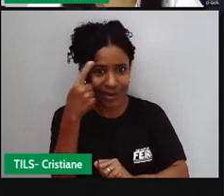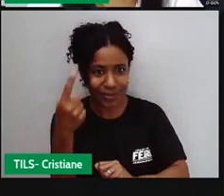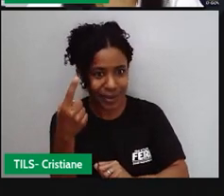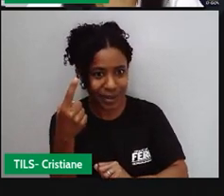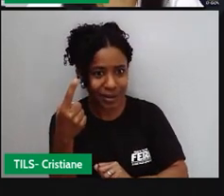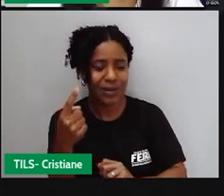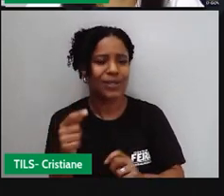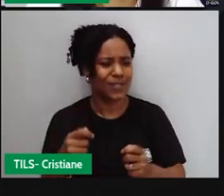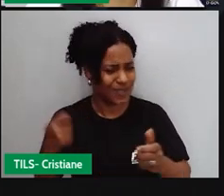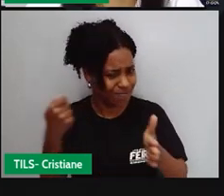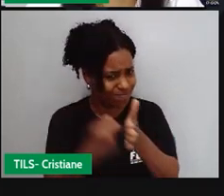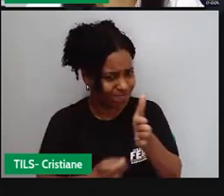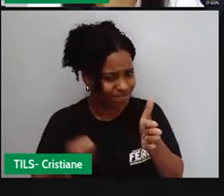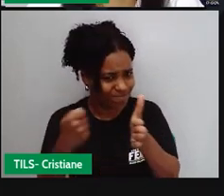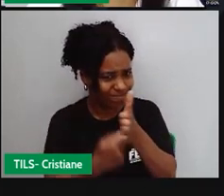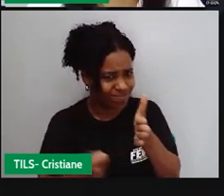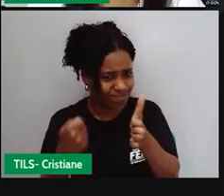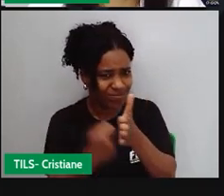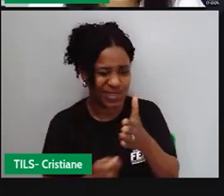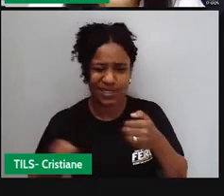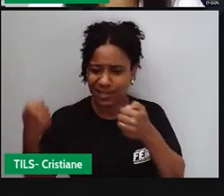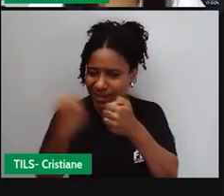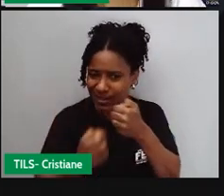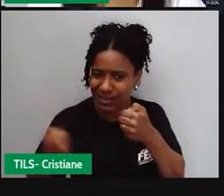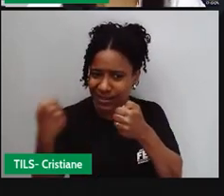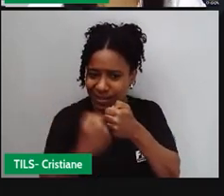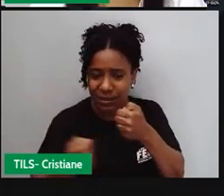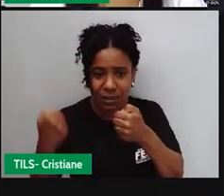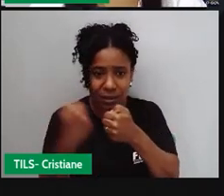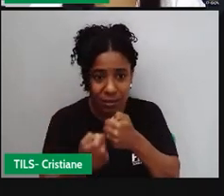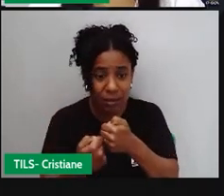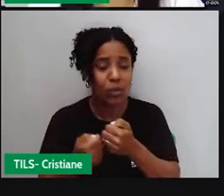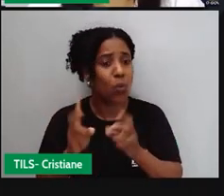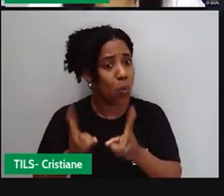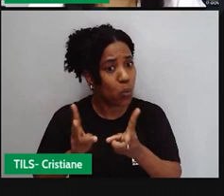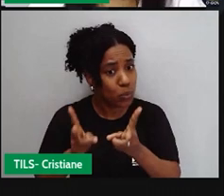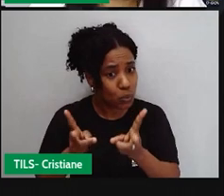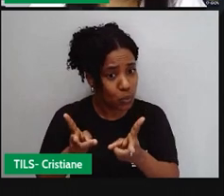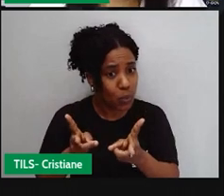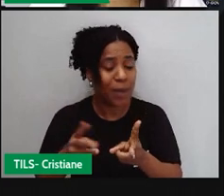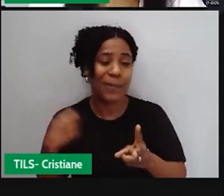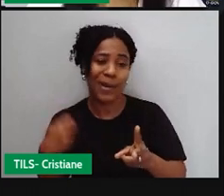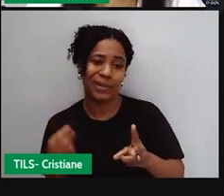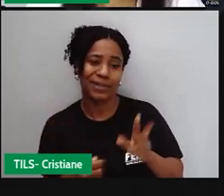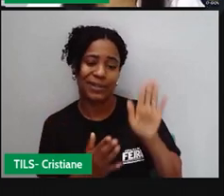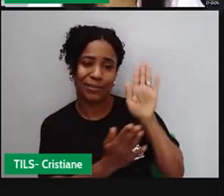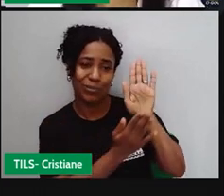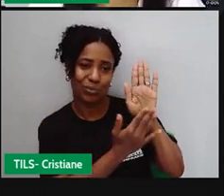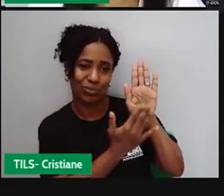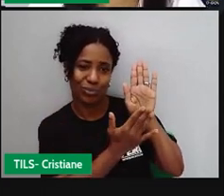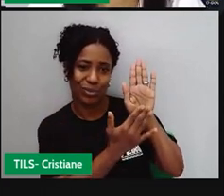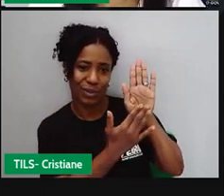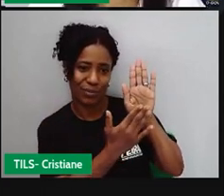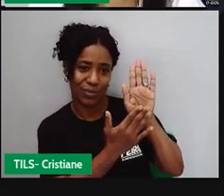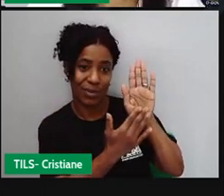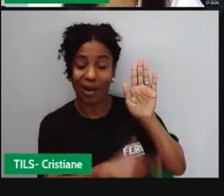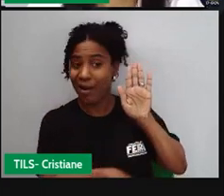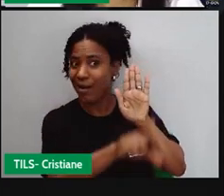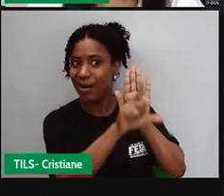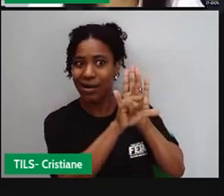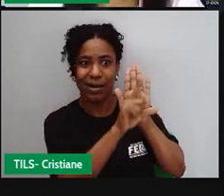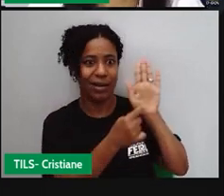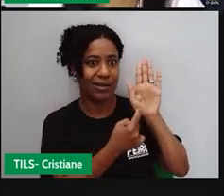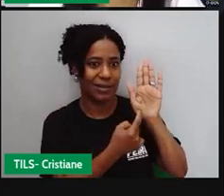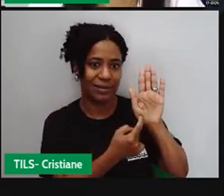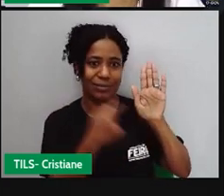comunidades elas ganhem força na lei, ganhem força nas políticas públicas, porque se ninguém faz, né?